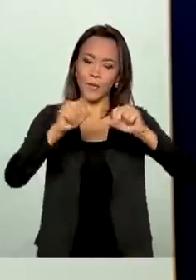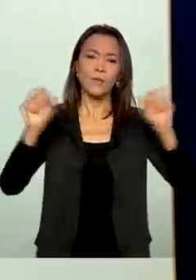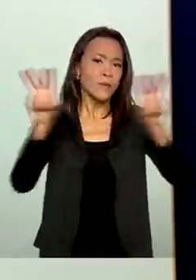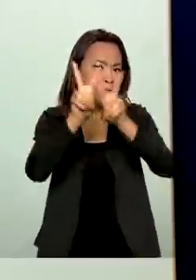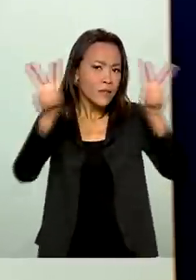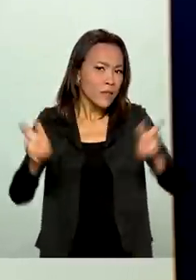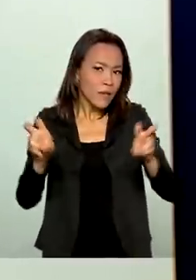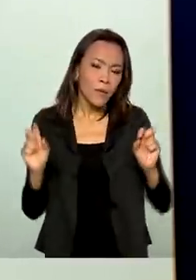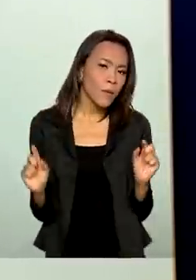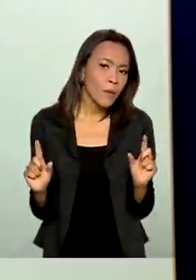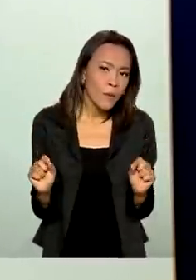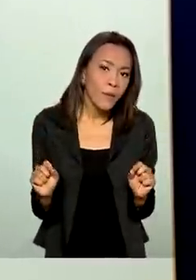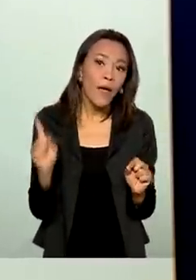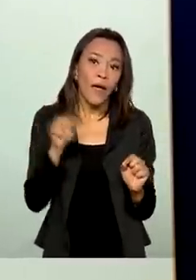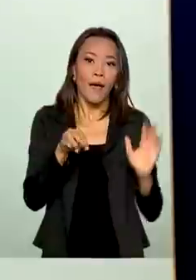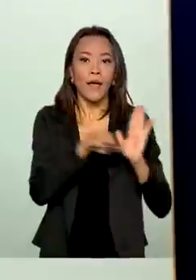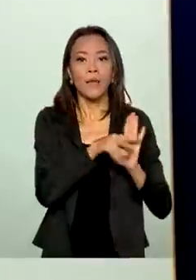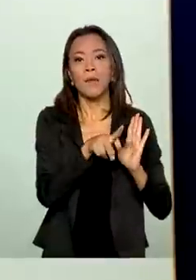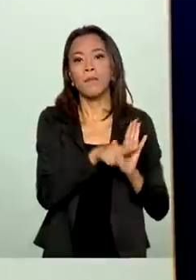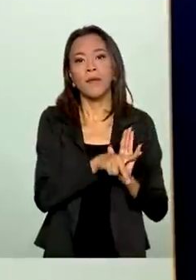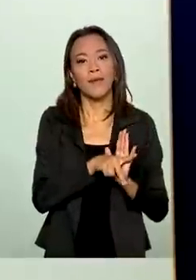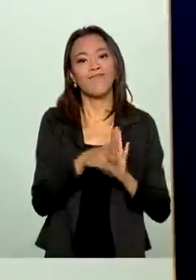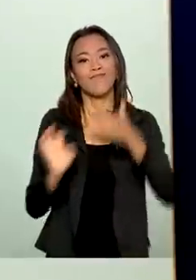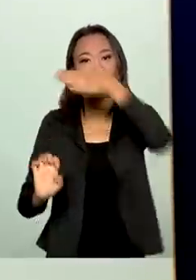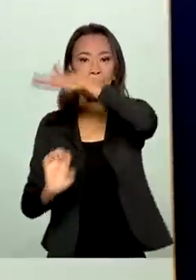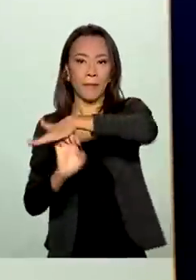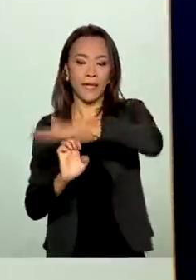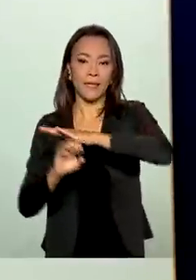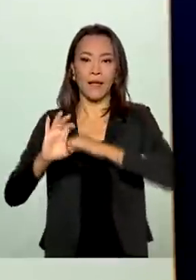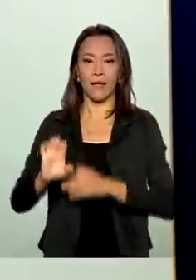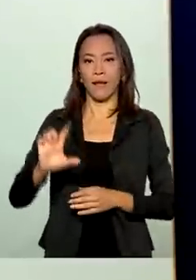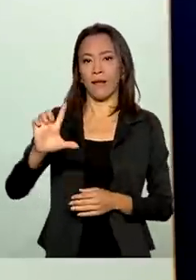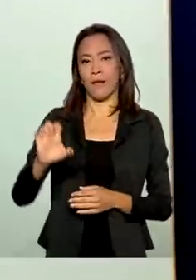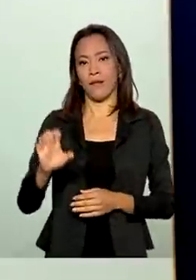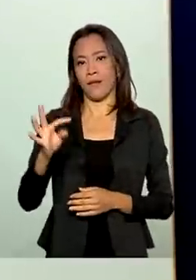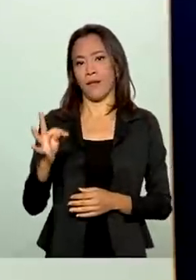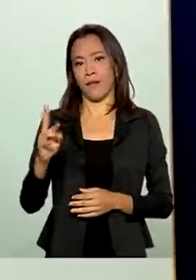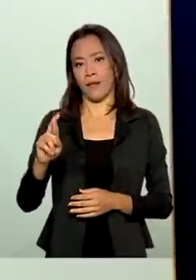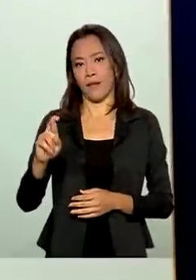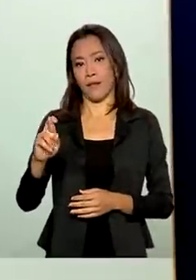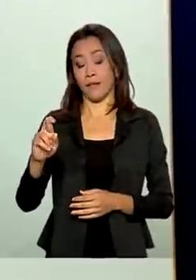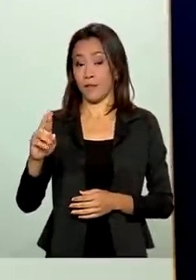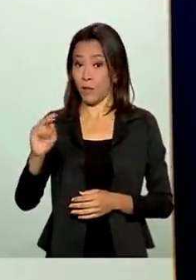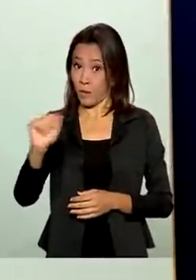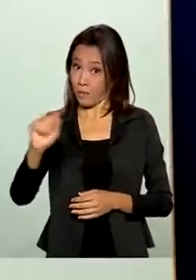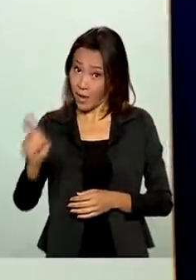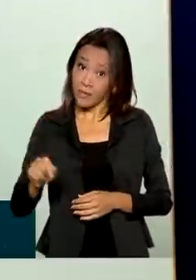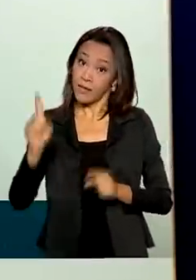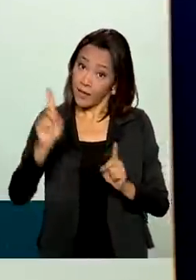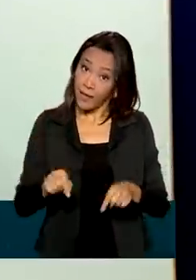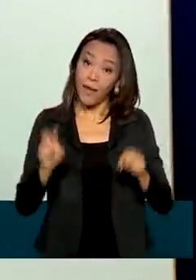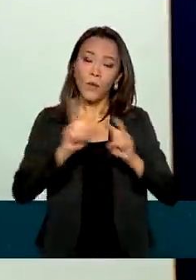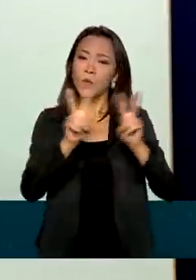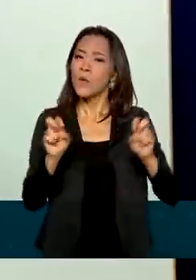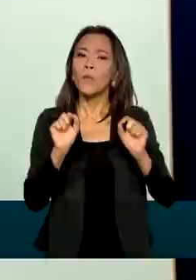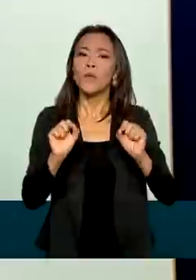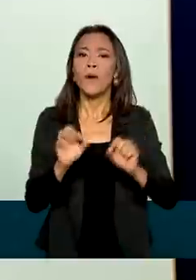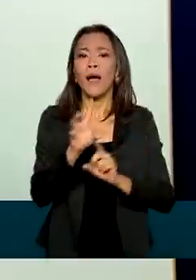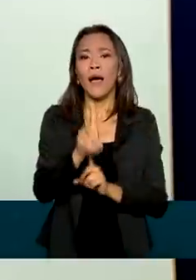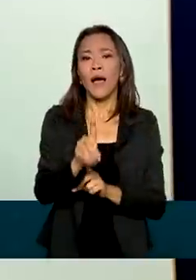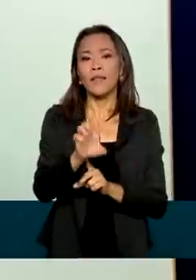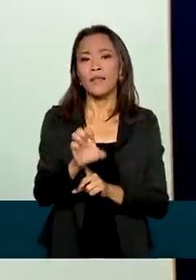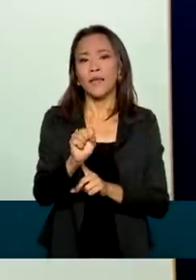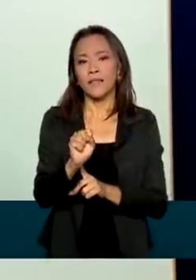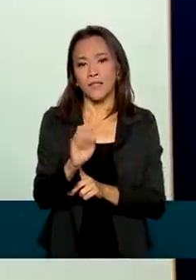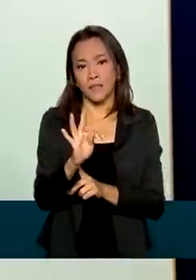hoje é a MP da Eletrobras, que permite justamente a desestatização dessa empresa. Com